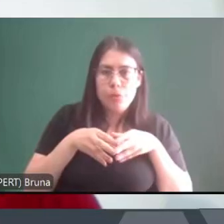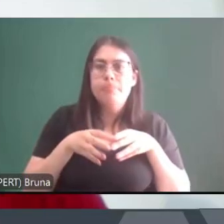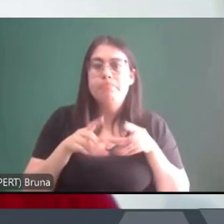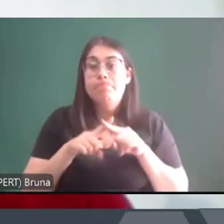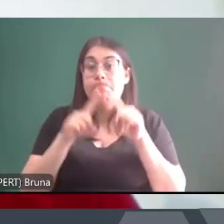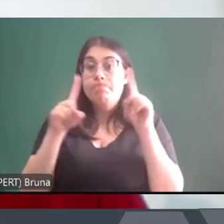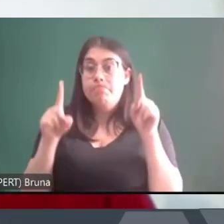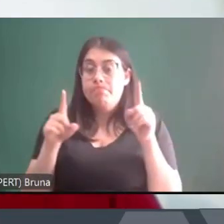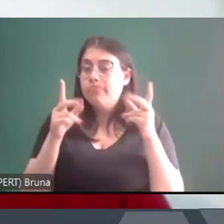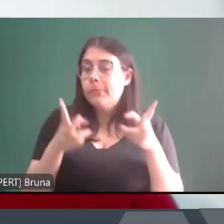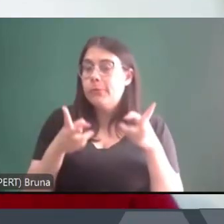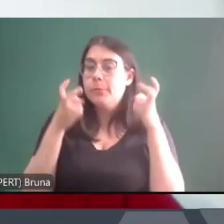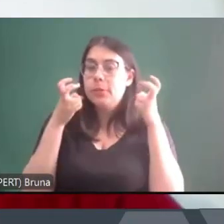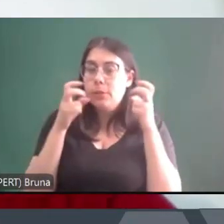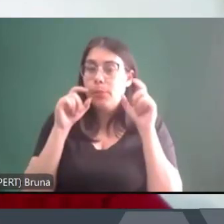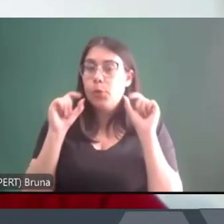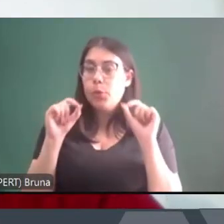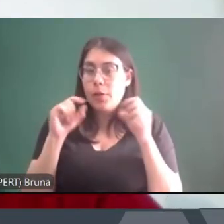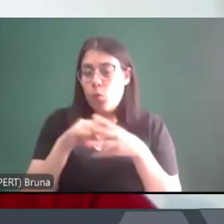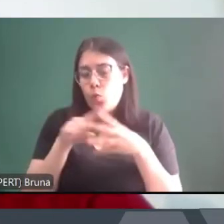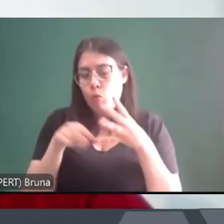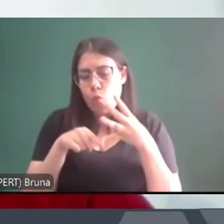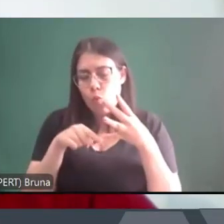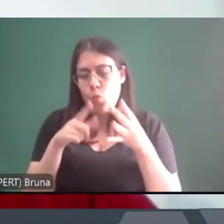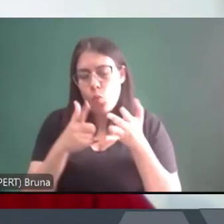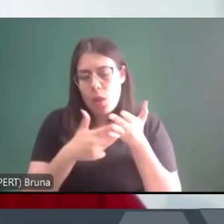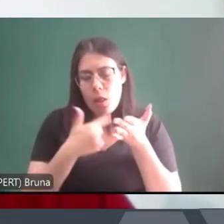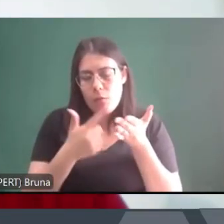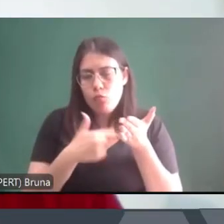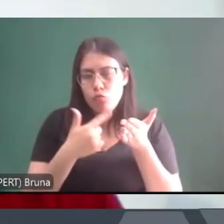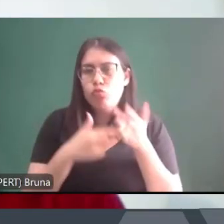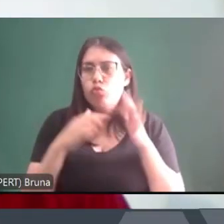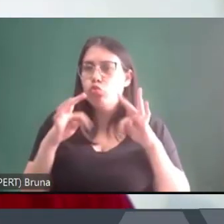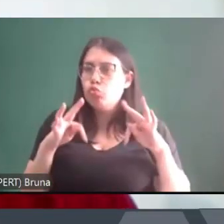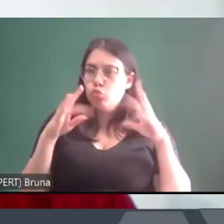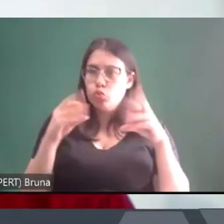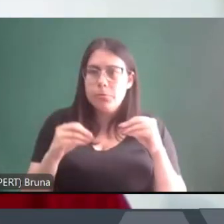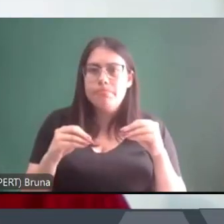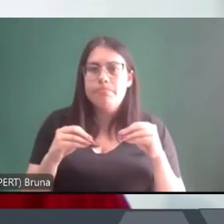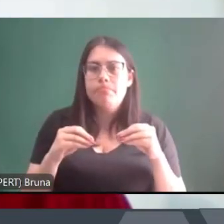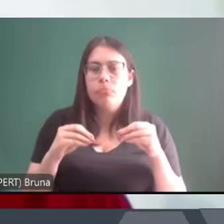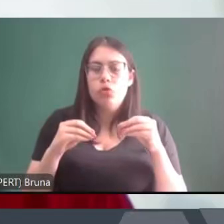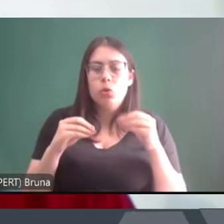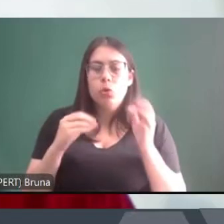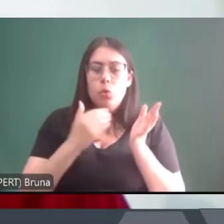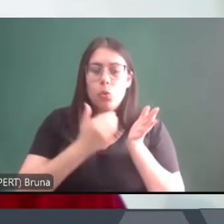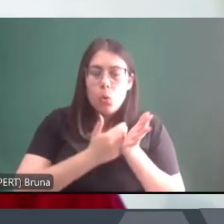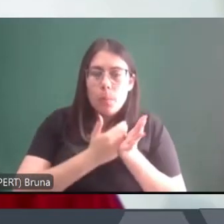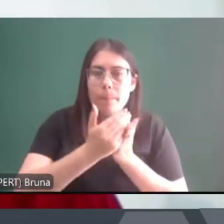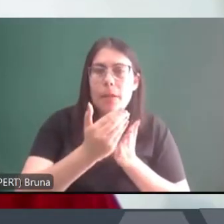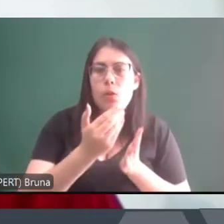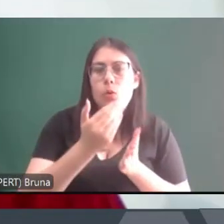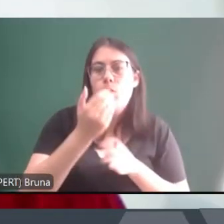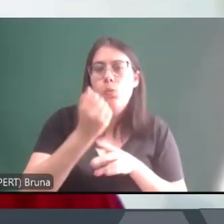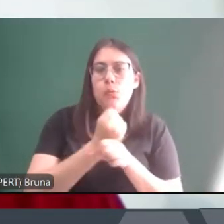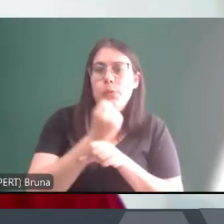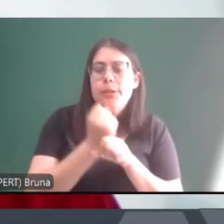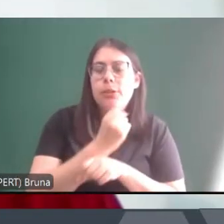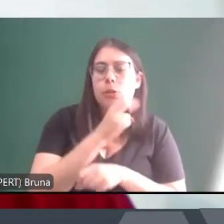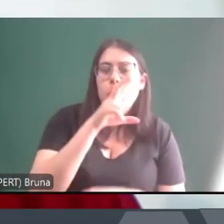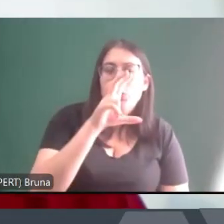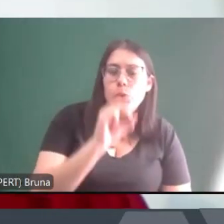acho que para escrever esses livros, em todos os casos, eu parto dos anos 50, 60,